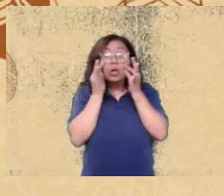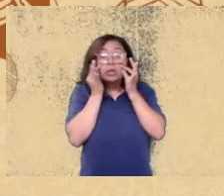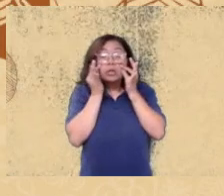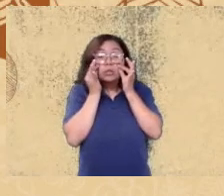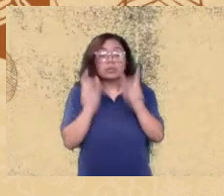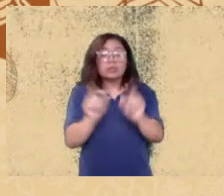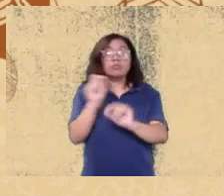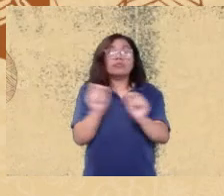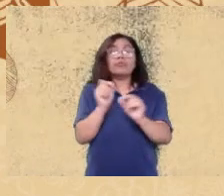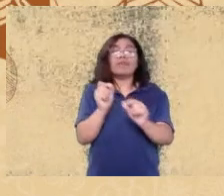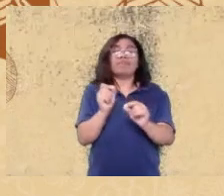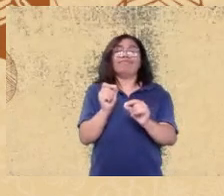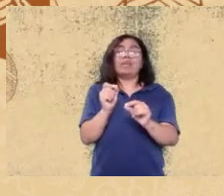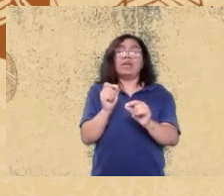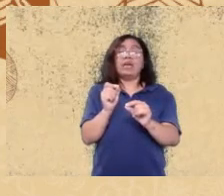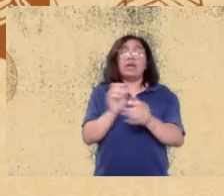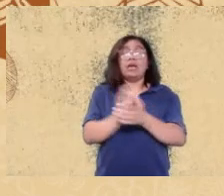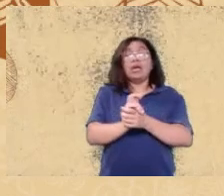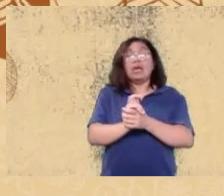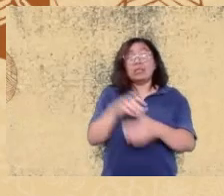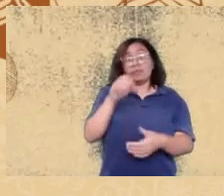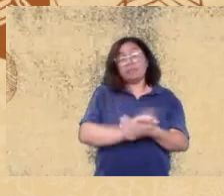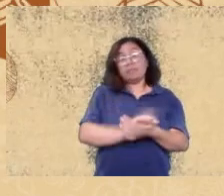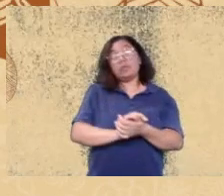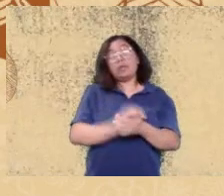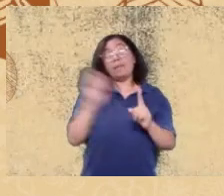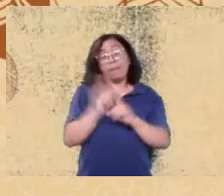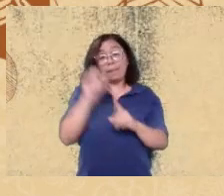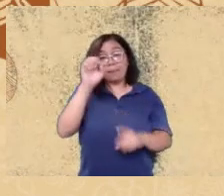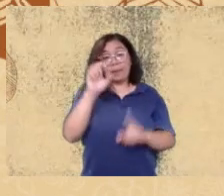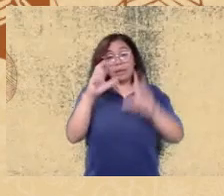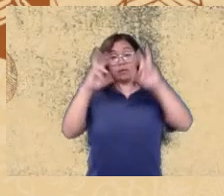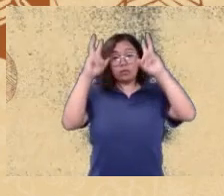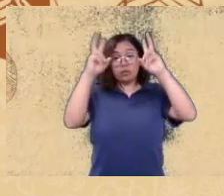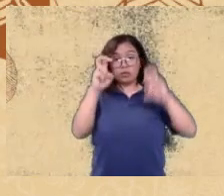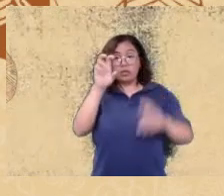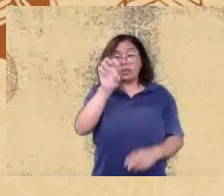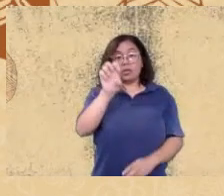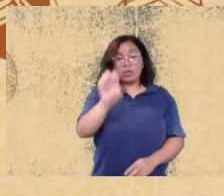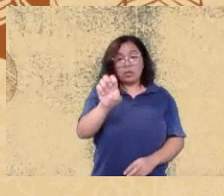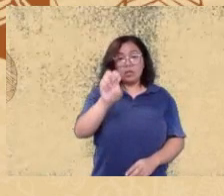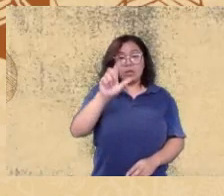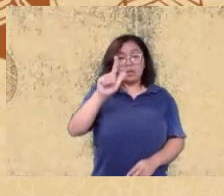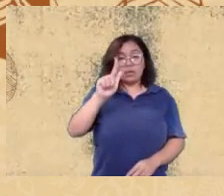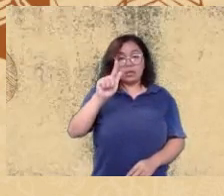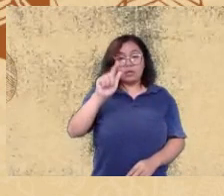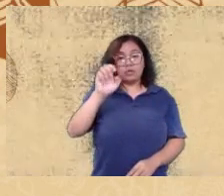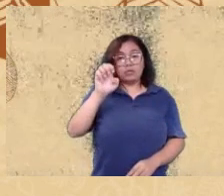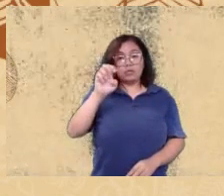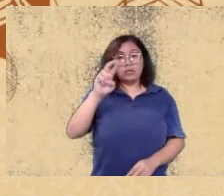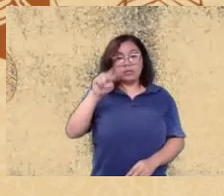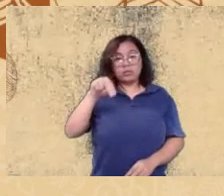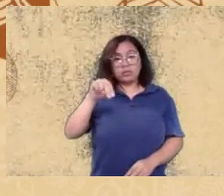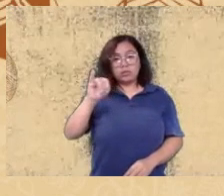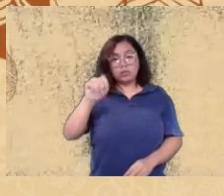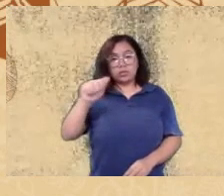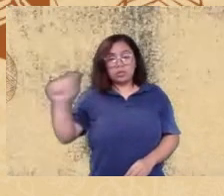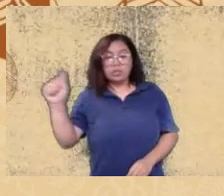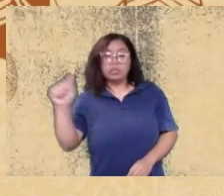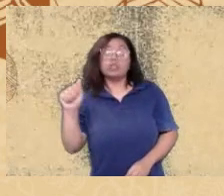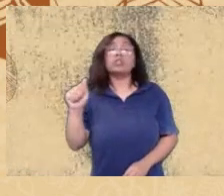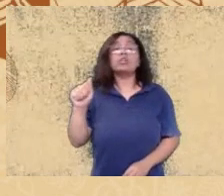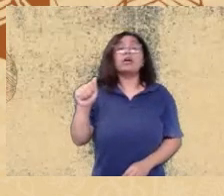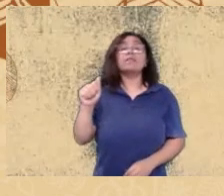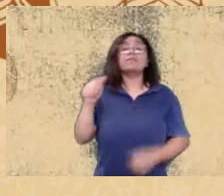eugenia porque isso não ficou lá no passado notem que o trabalho que eu mostrei por último é da década de 70 esse trabalho aqui é de